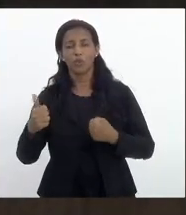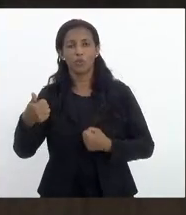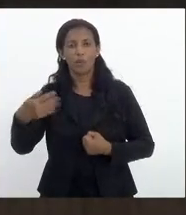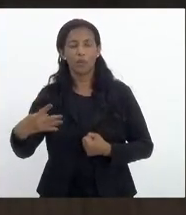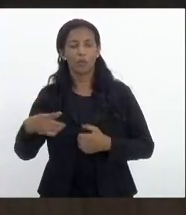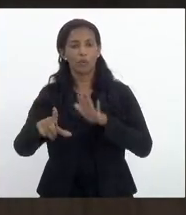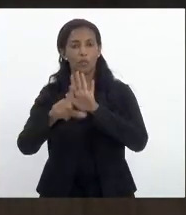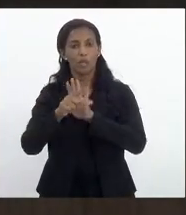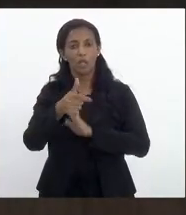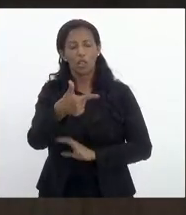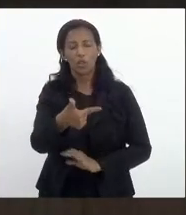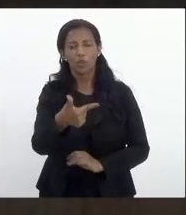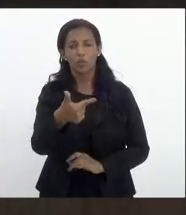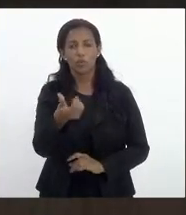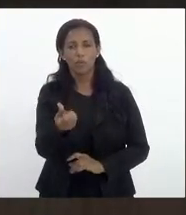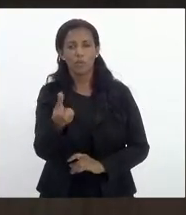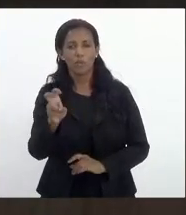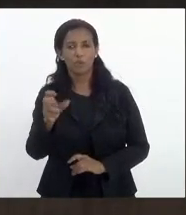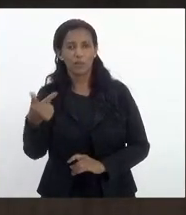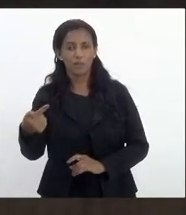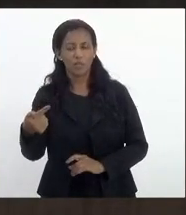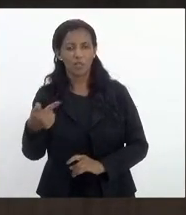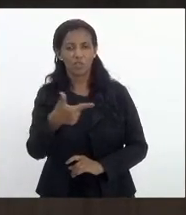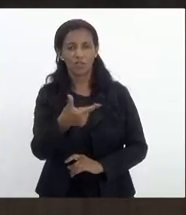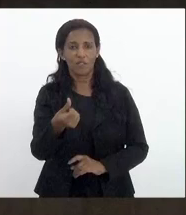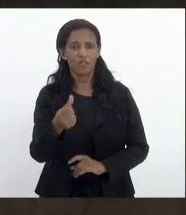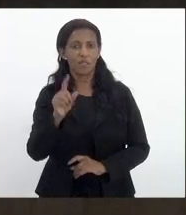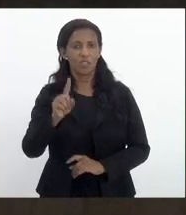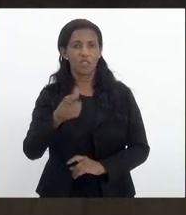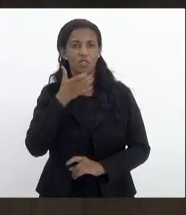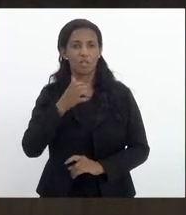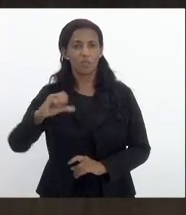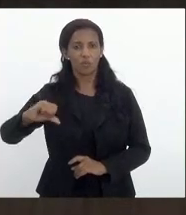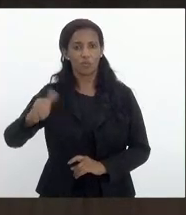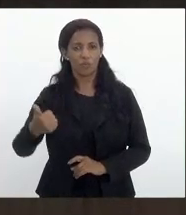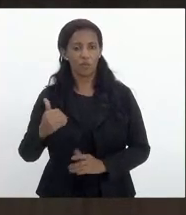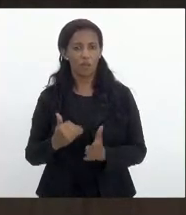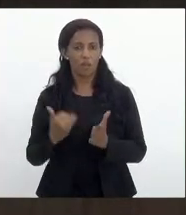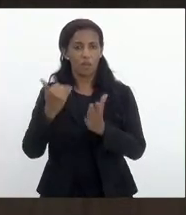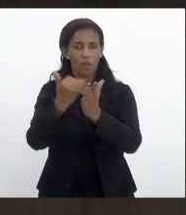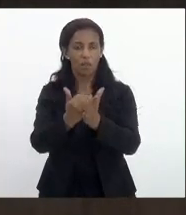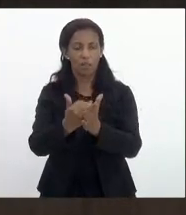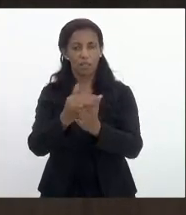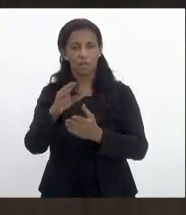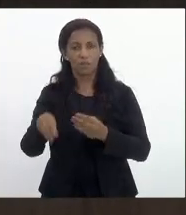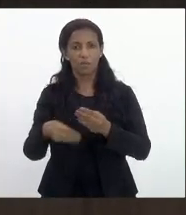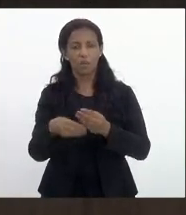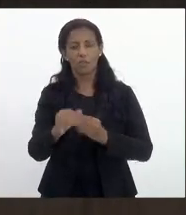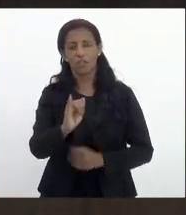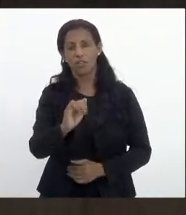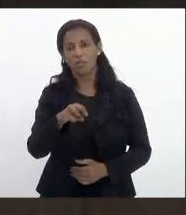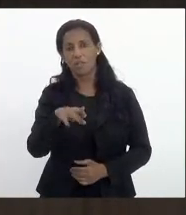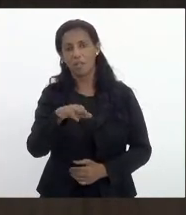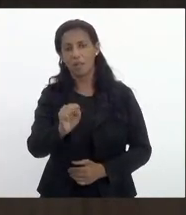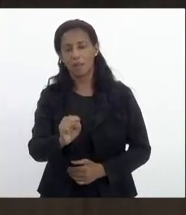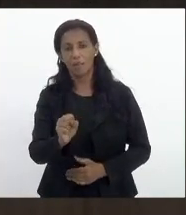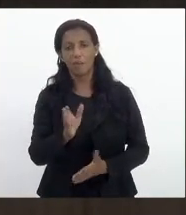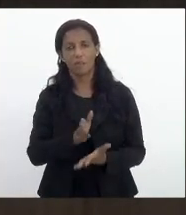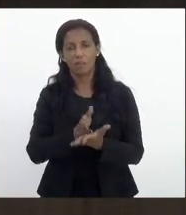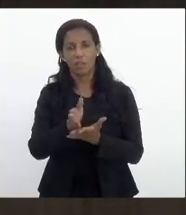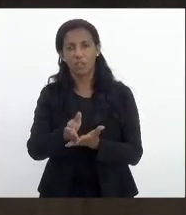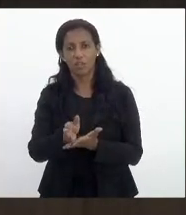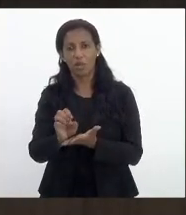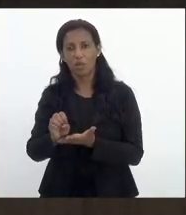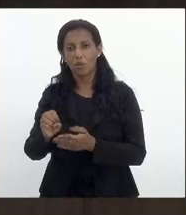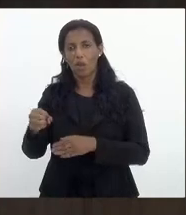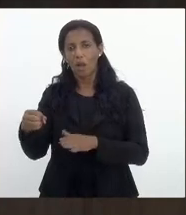2657 de 26 de dezembro de 96 acrescida do adicional de ICMS destinado ao fundo